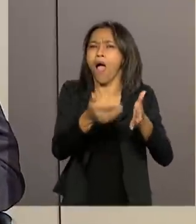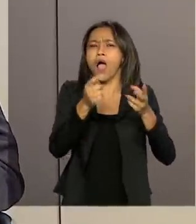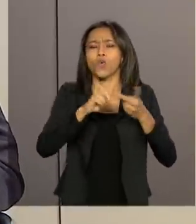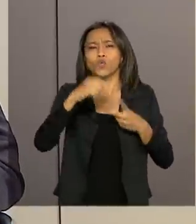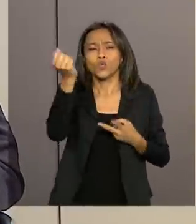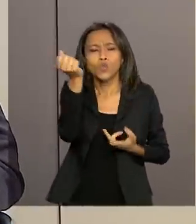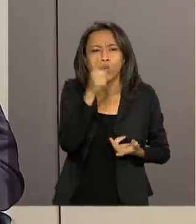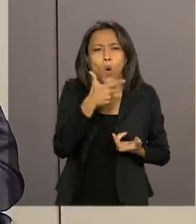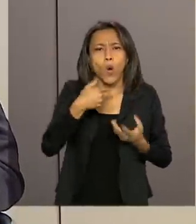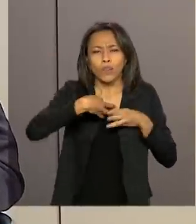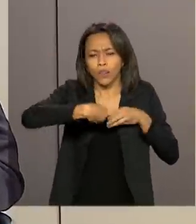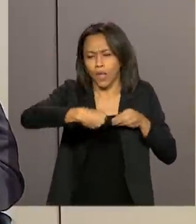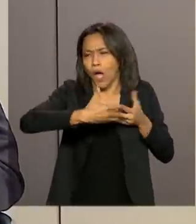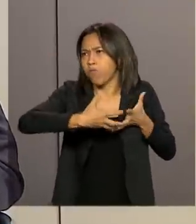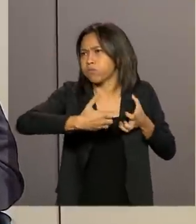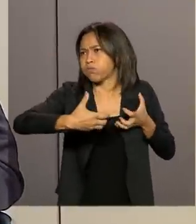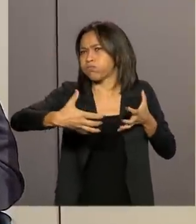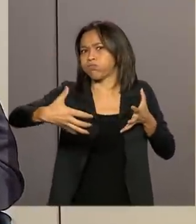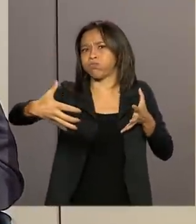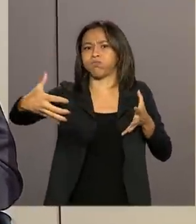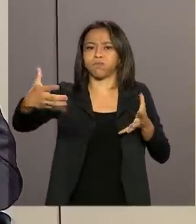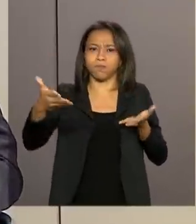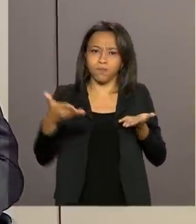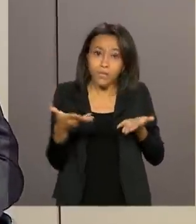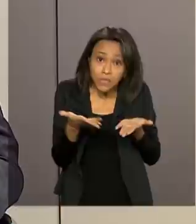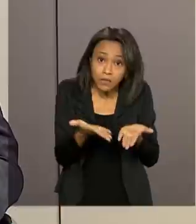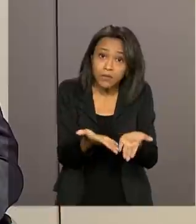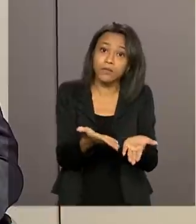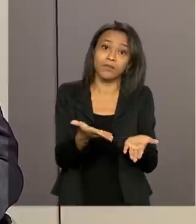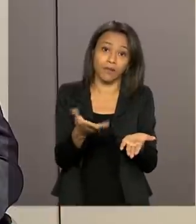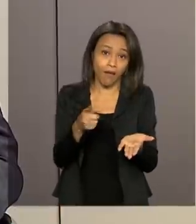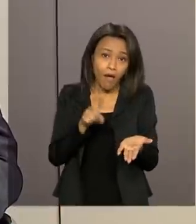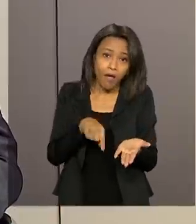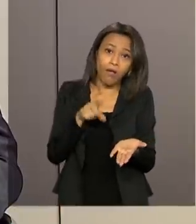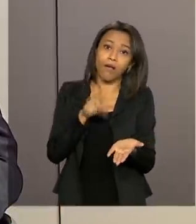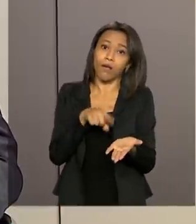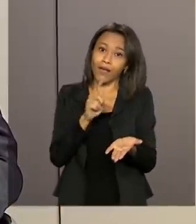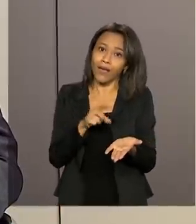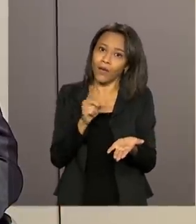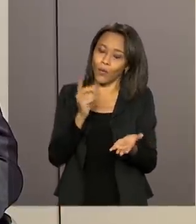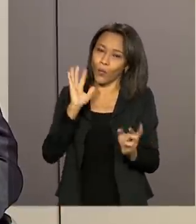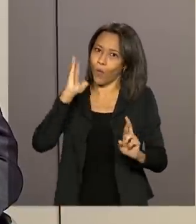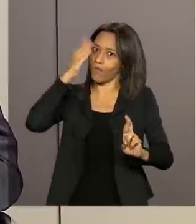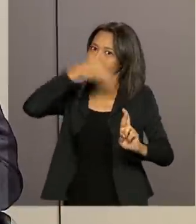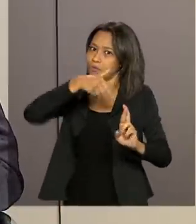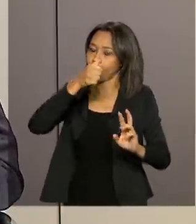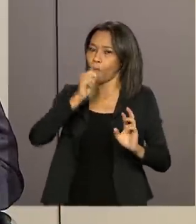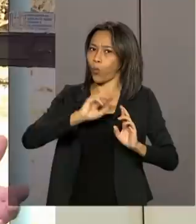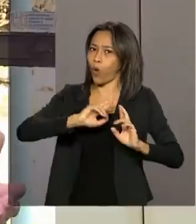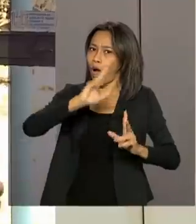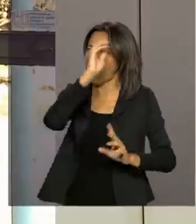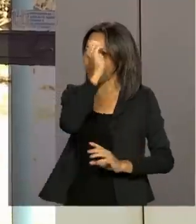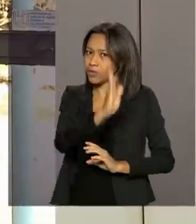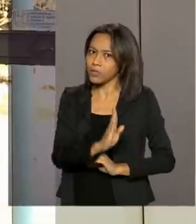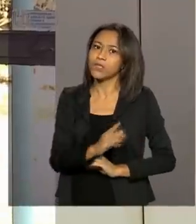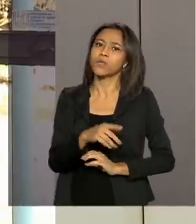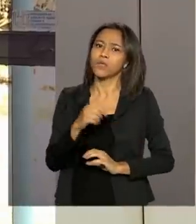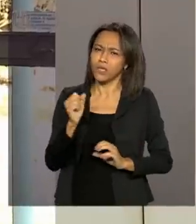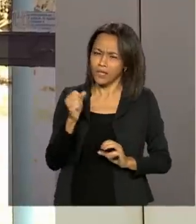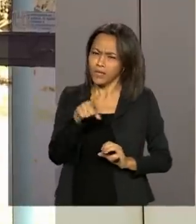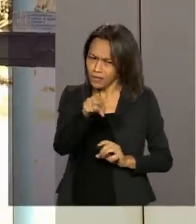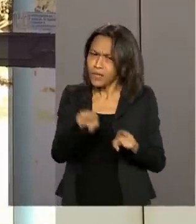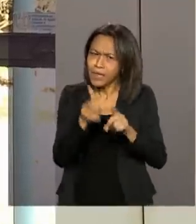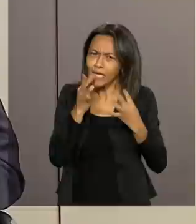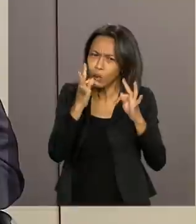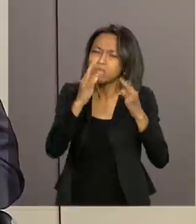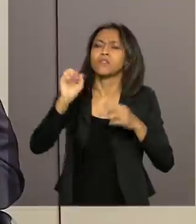agriculturável em grande escala. Então, esse é o nosso diferencial. E a tecnologia também, né?